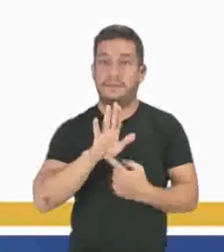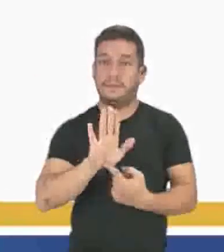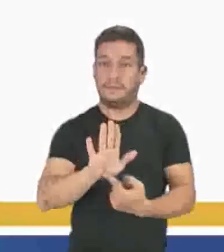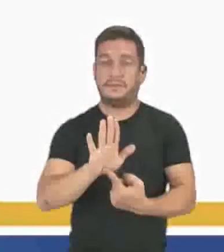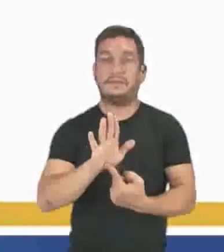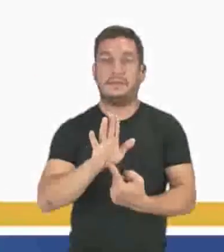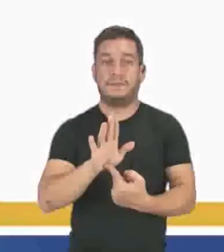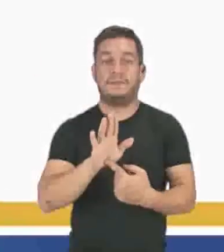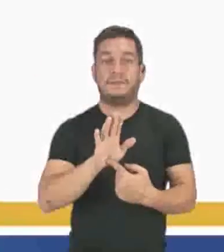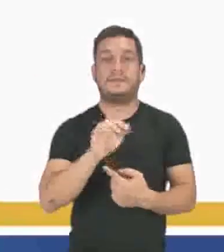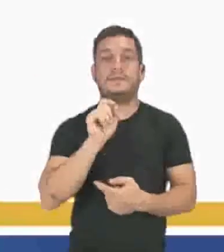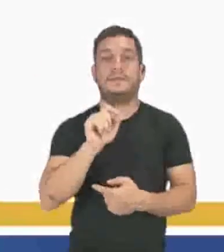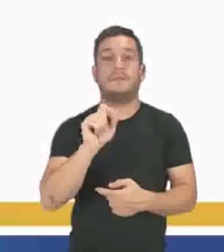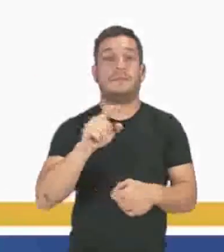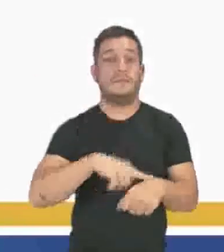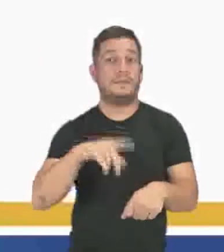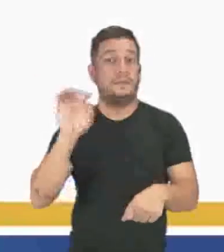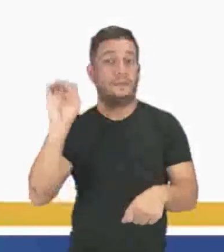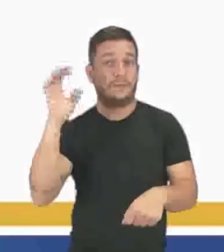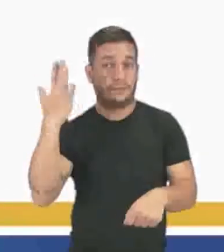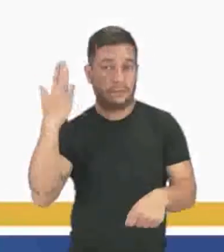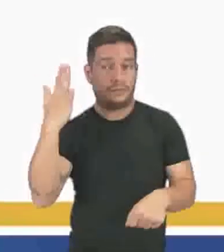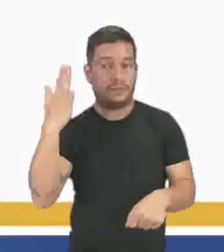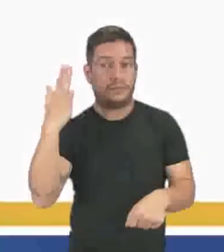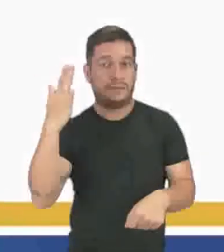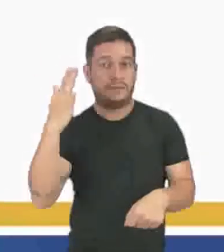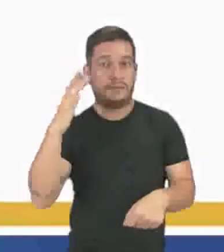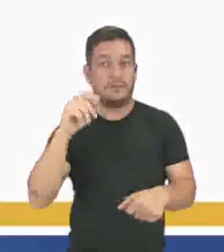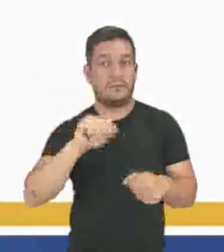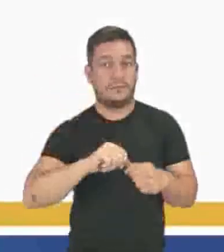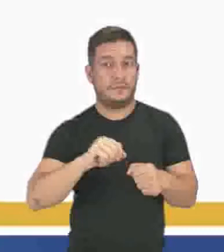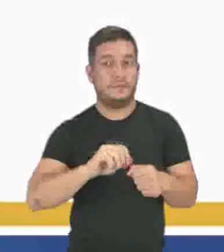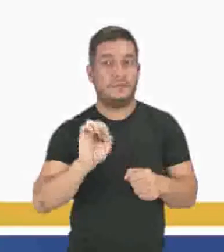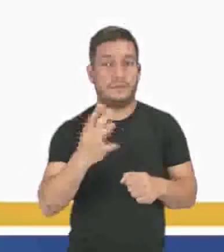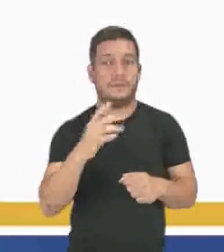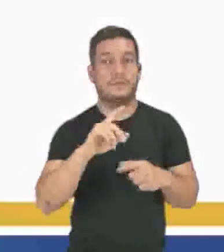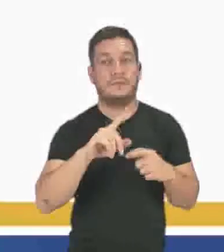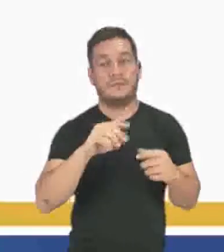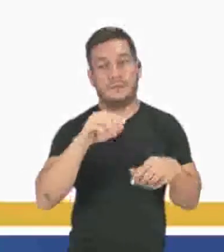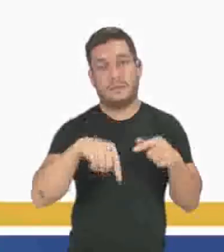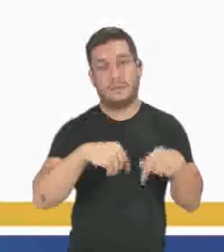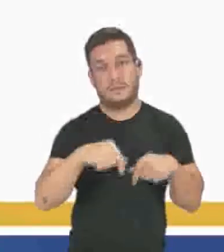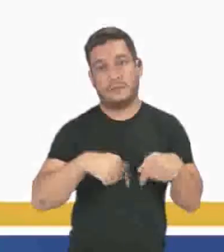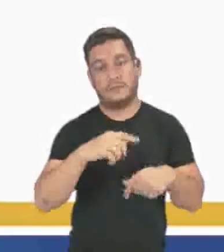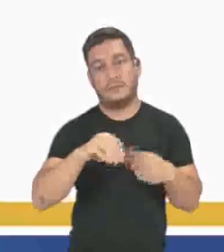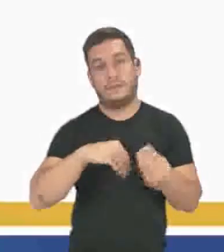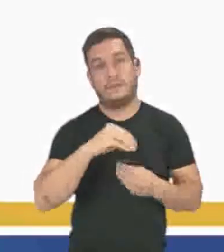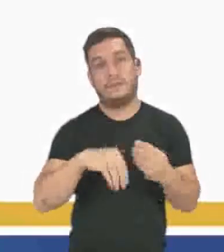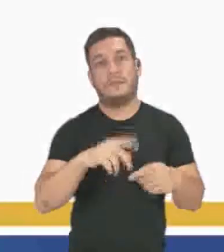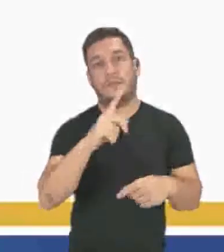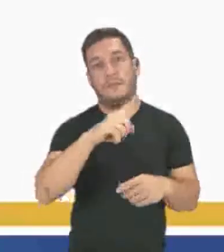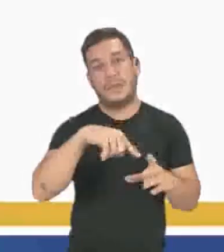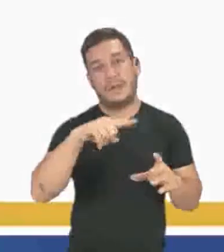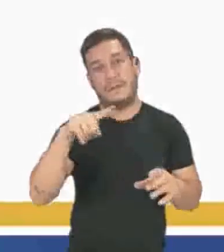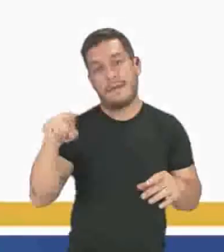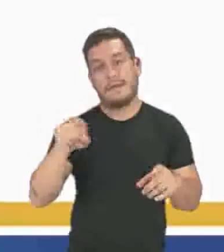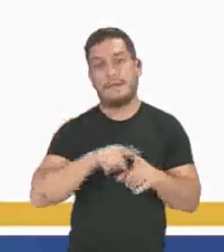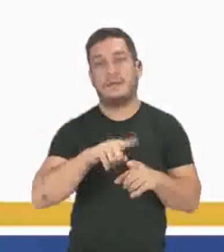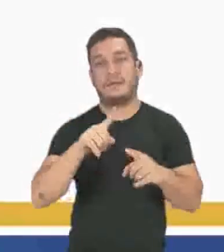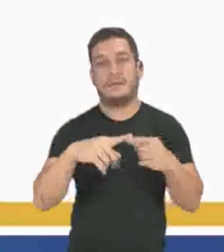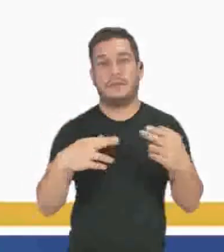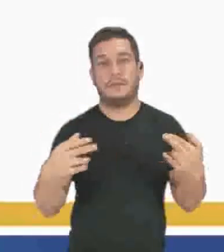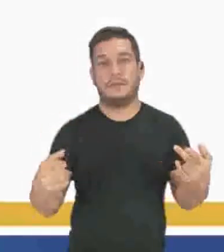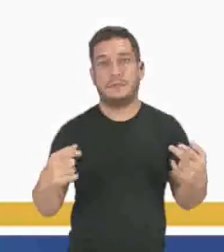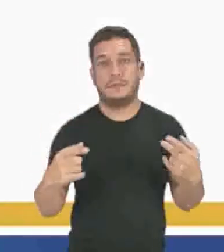tabela, mostrando o tempo que ocorreu essa reação química e a variação dessa substância,